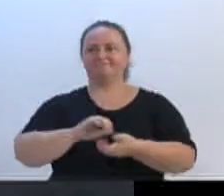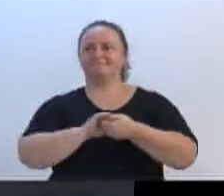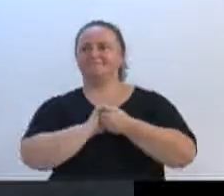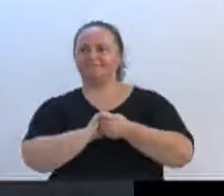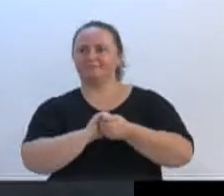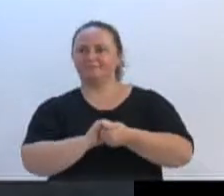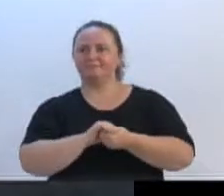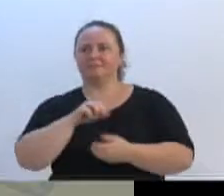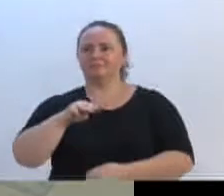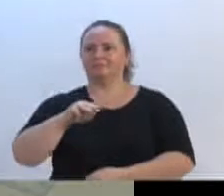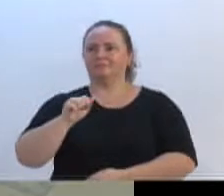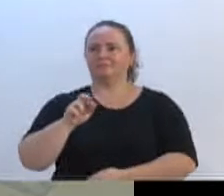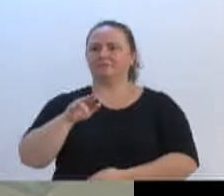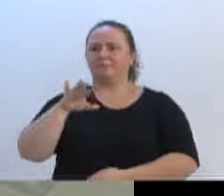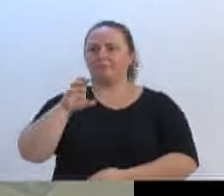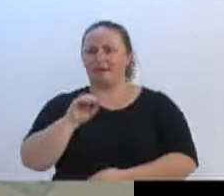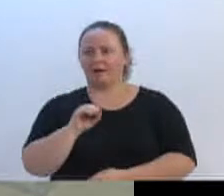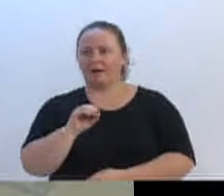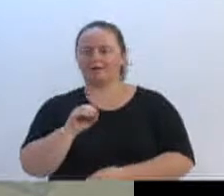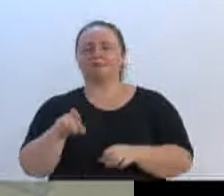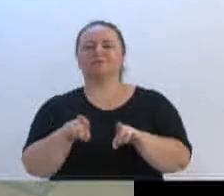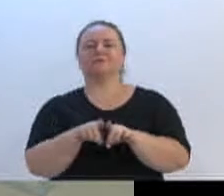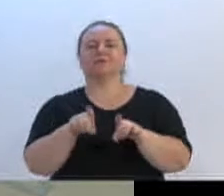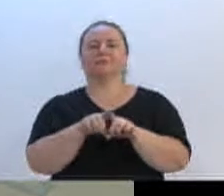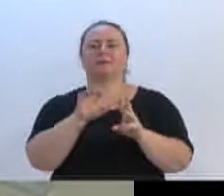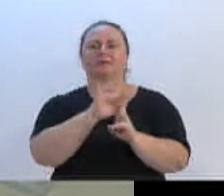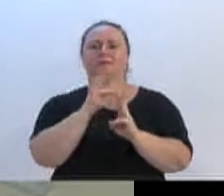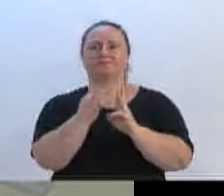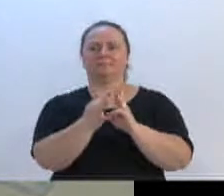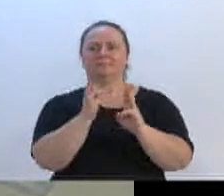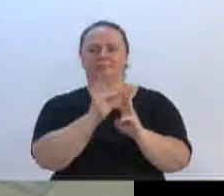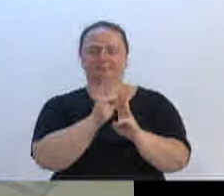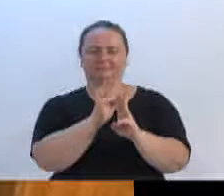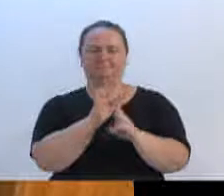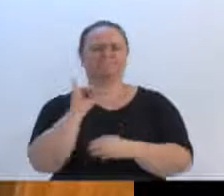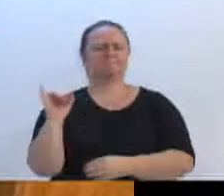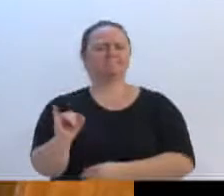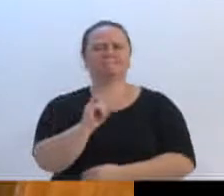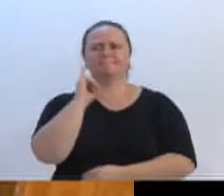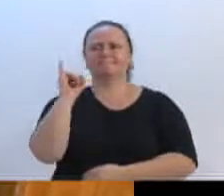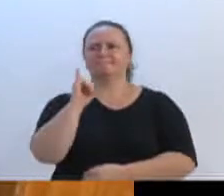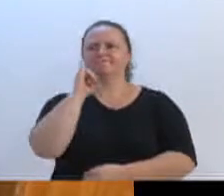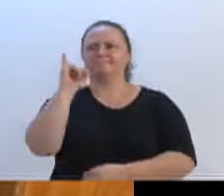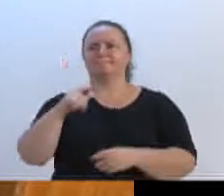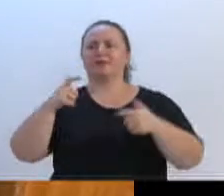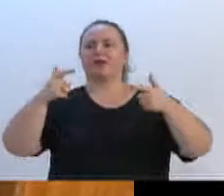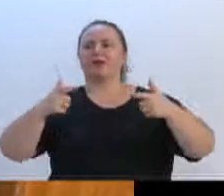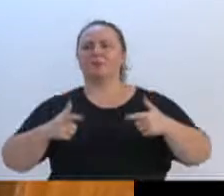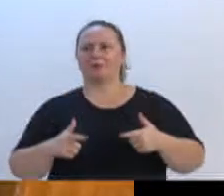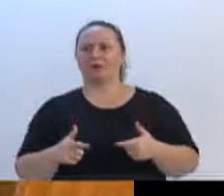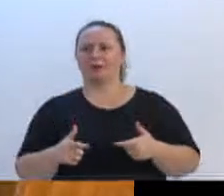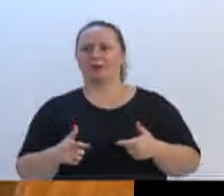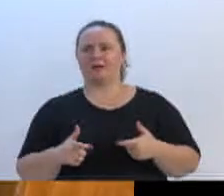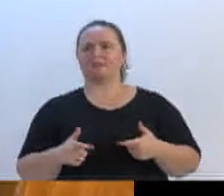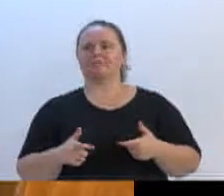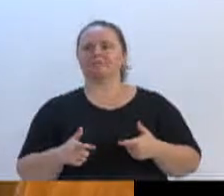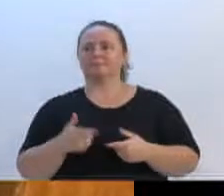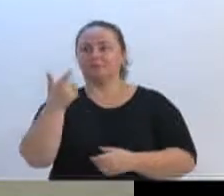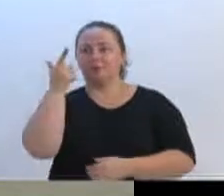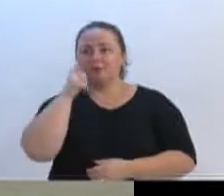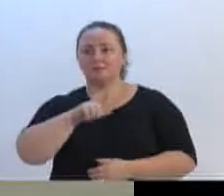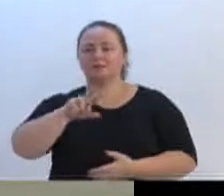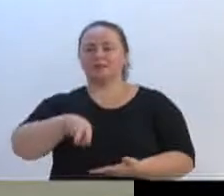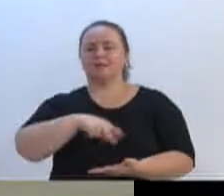secretária Cristiano. E dizer que é importante ter esse espaço para as pessoas fazerem sua